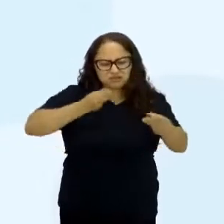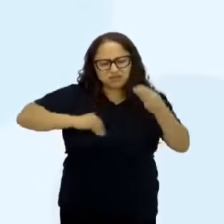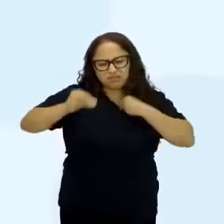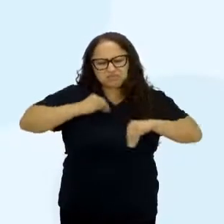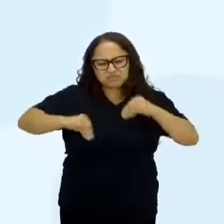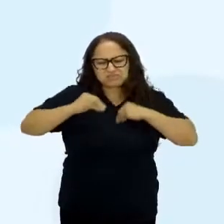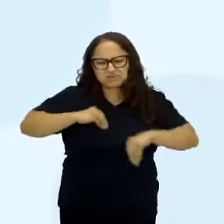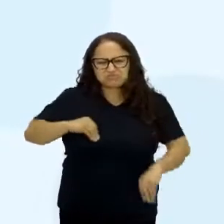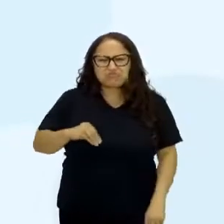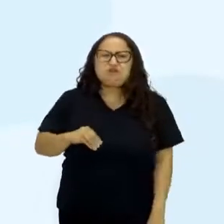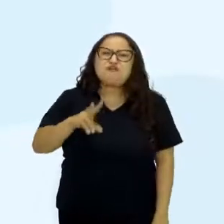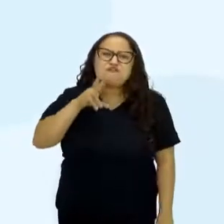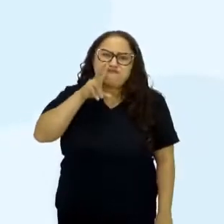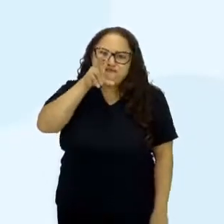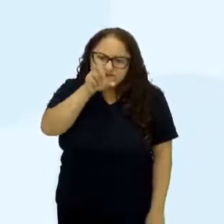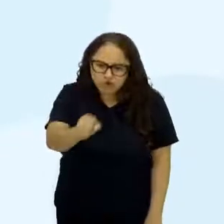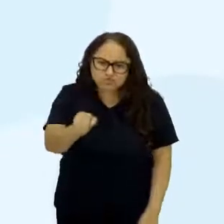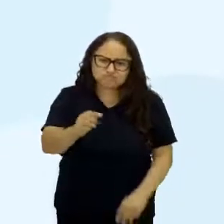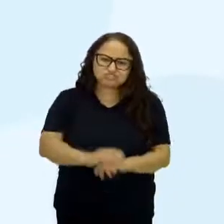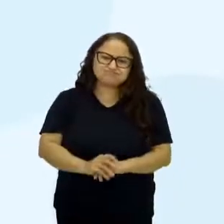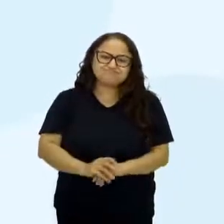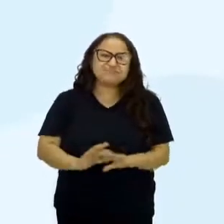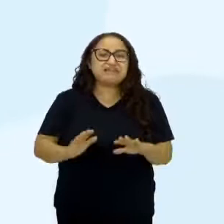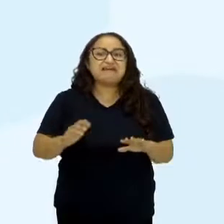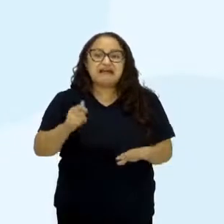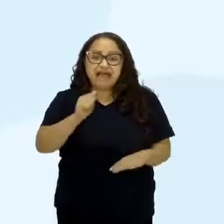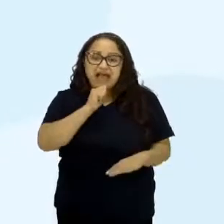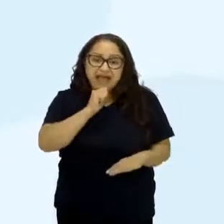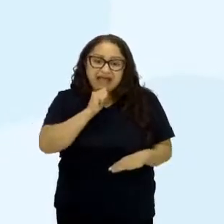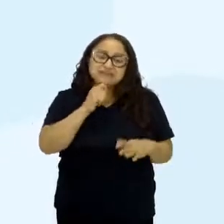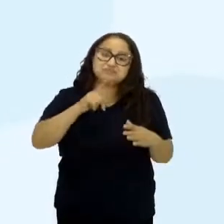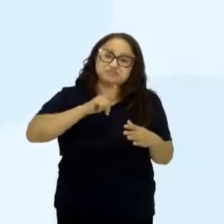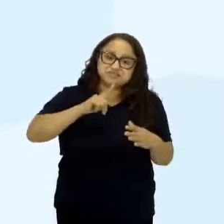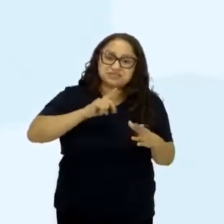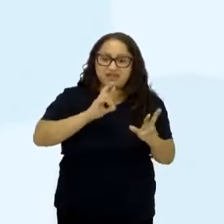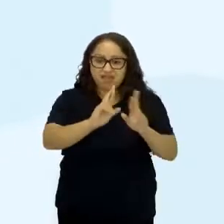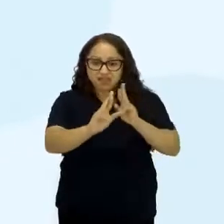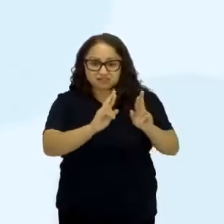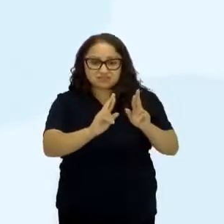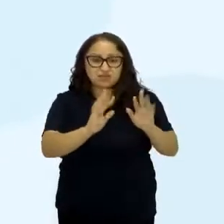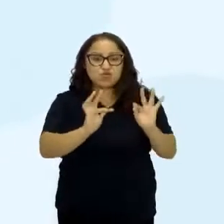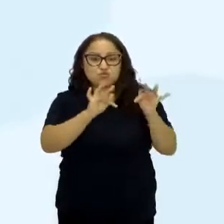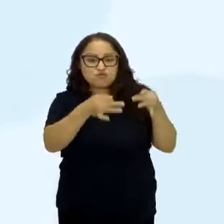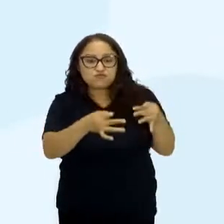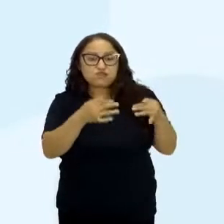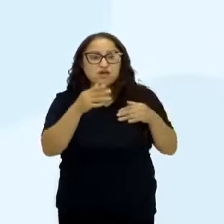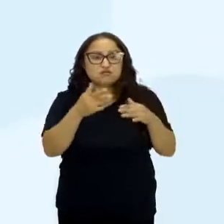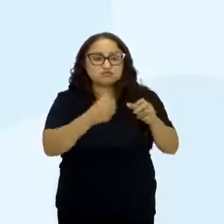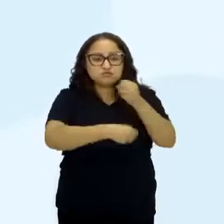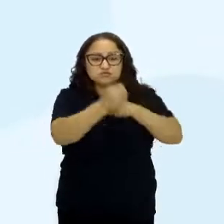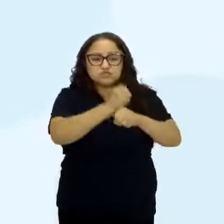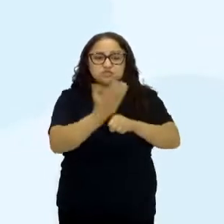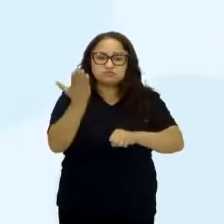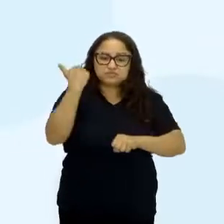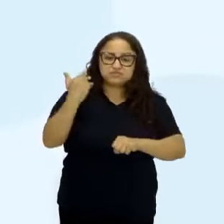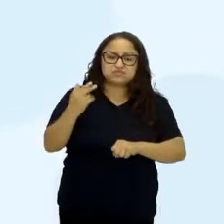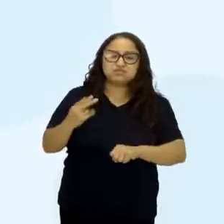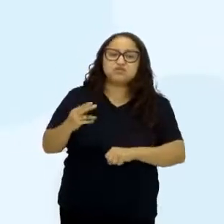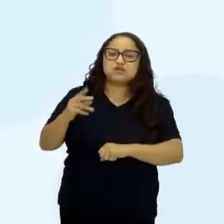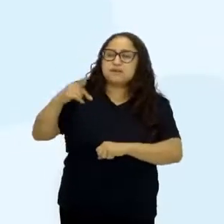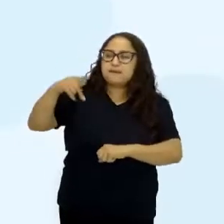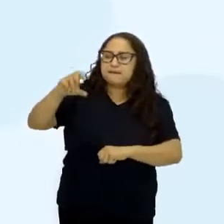mais graves. Para completar essa relação, no final do ano passado, a Universidade da Pensilvânia